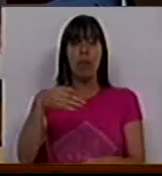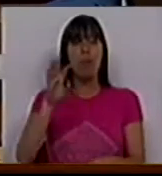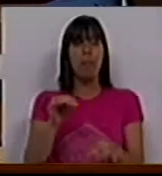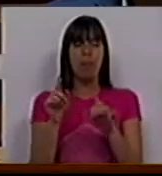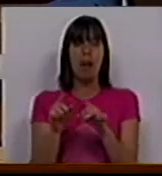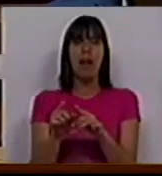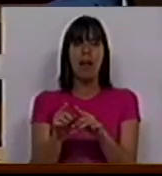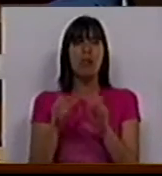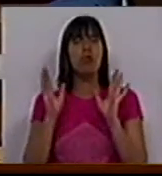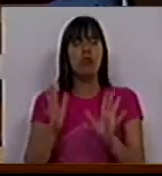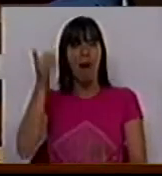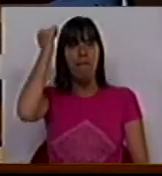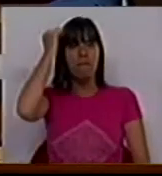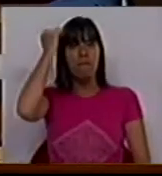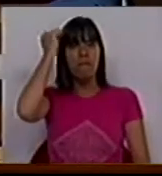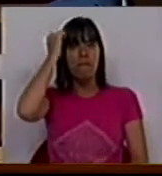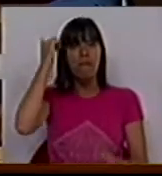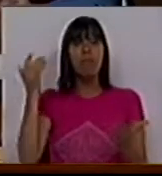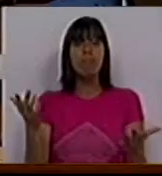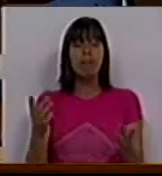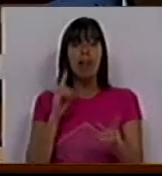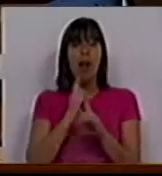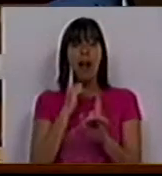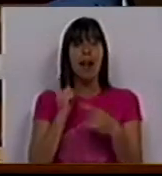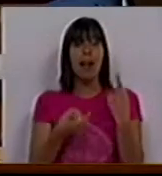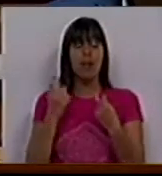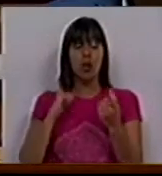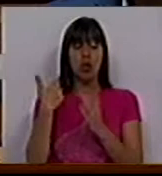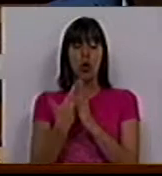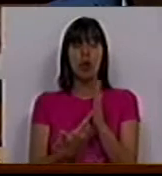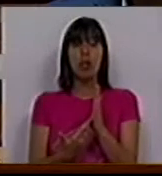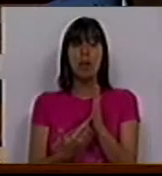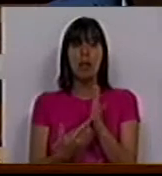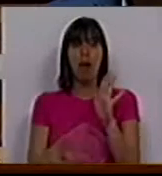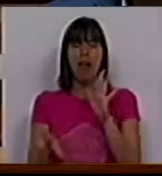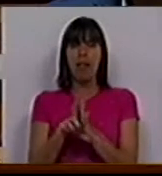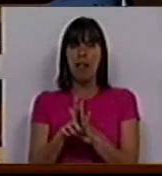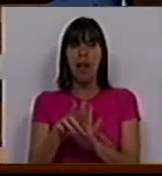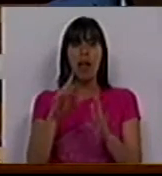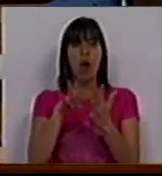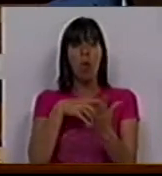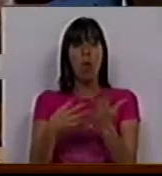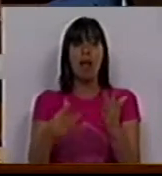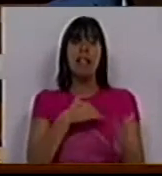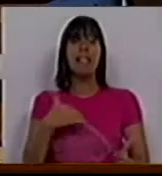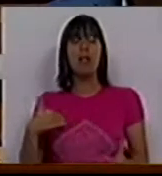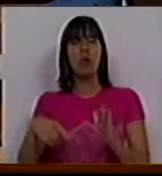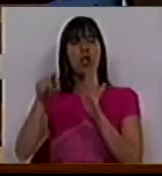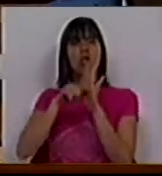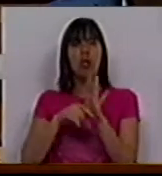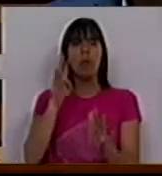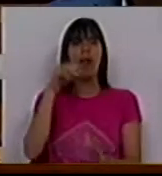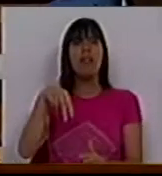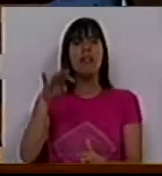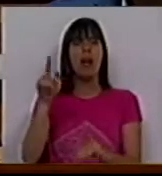Partido Socialista já se arrependeu de, nas revisões da Constituição, da Lei do Quadro da Saúde e do Estatuto do